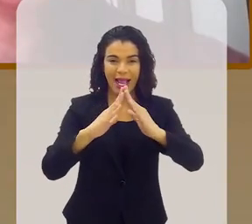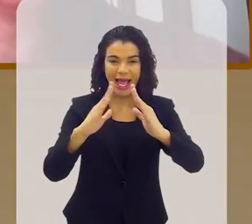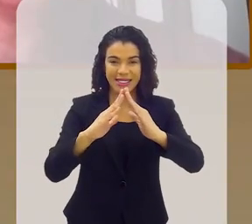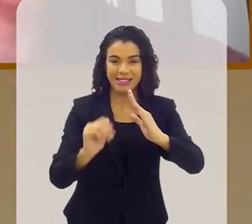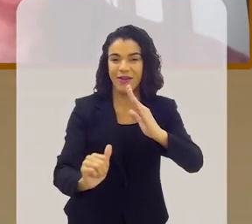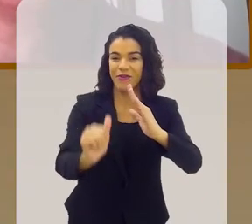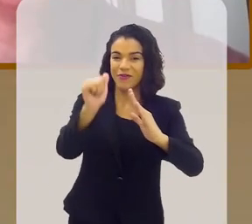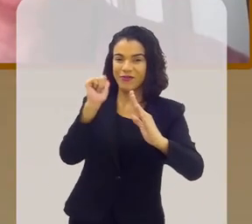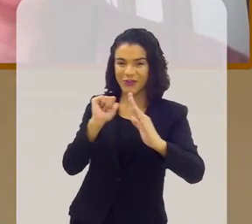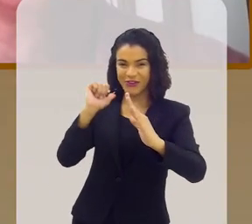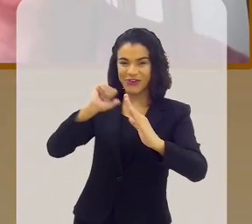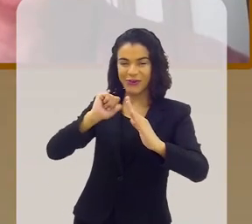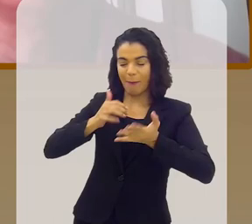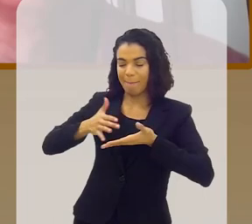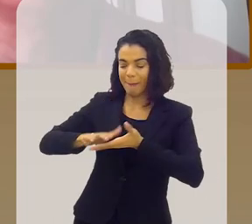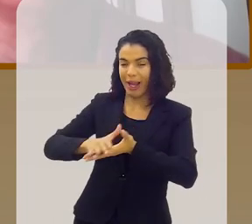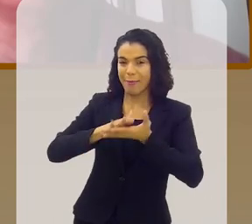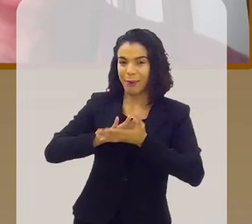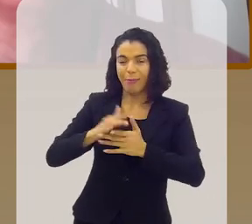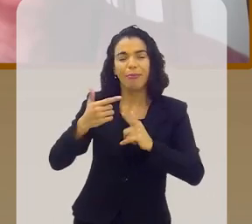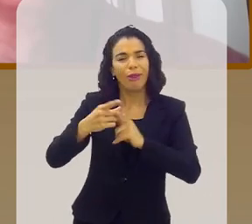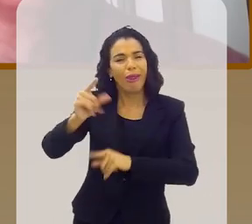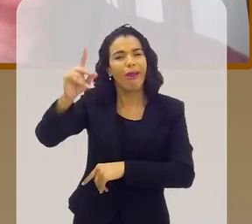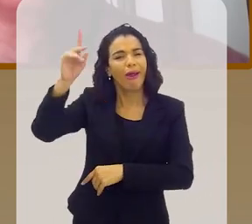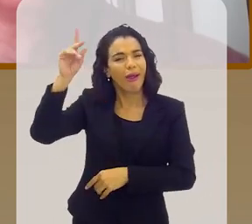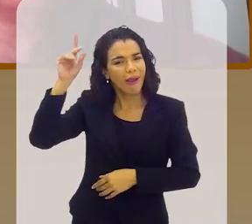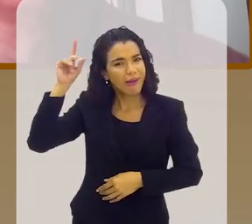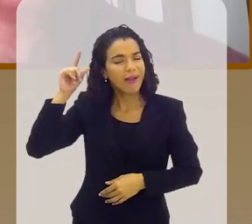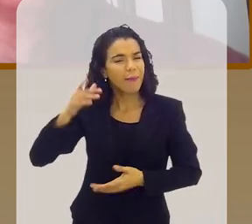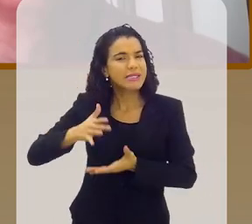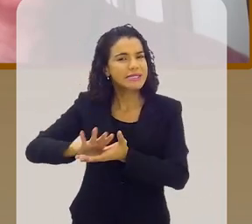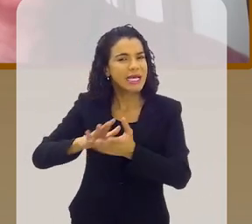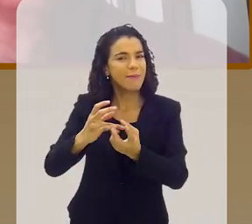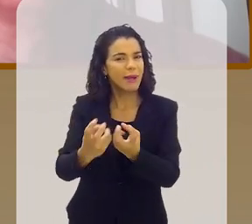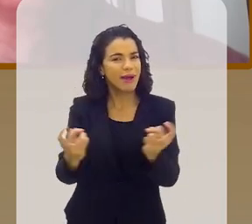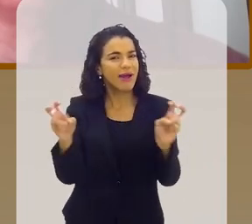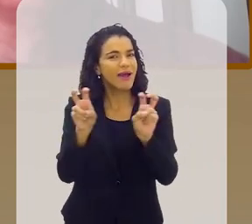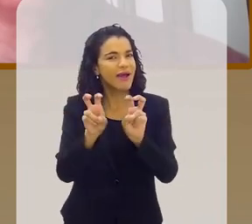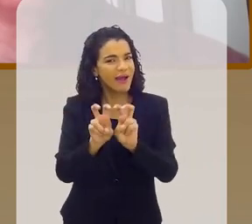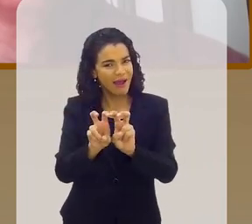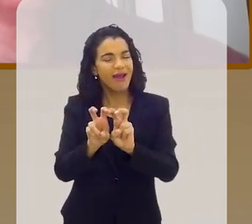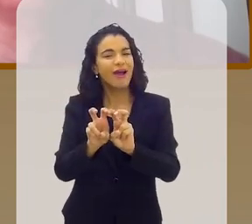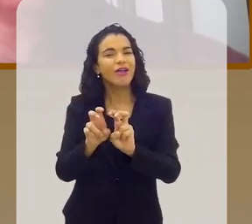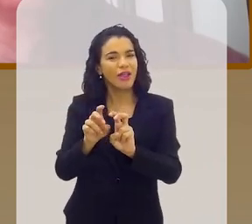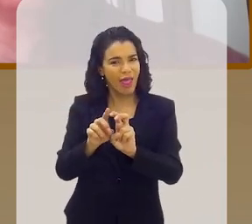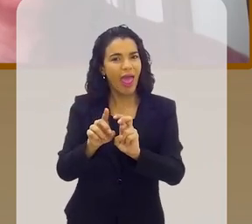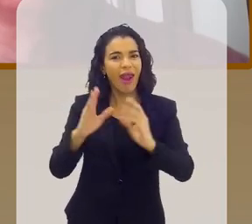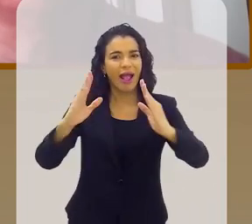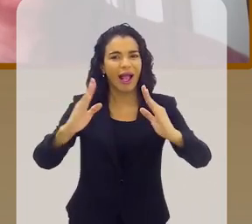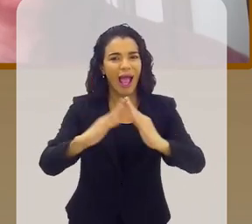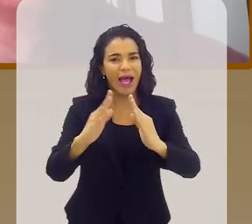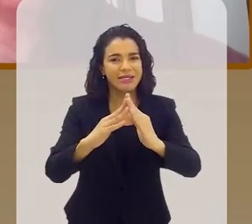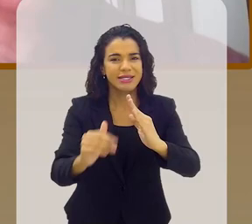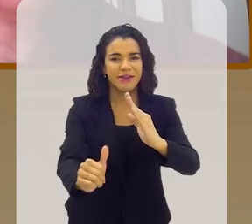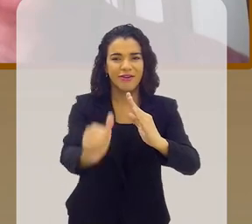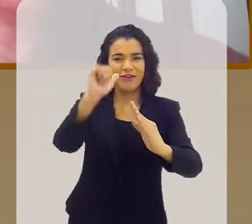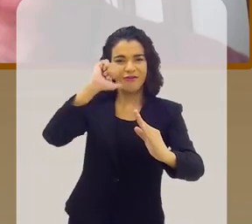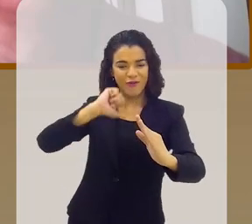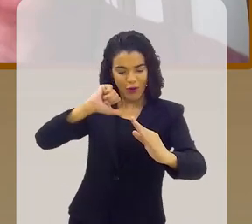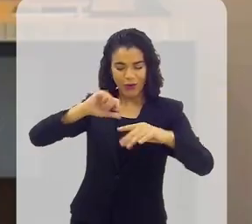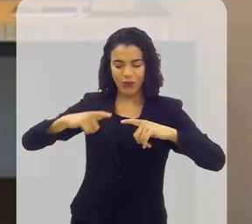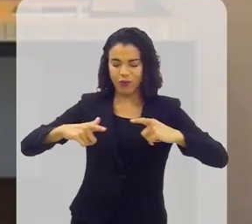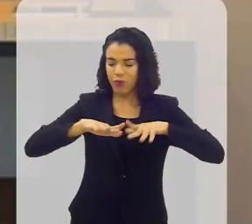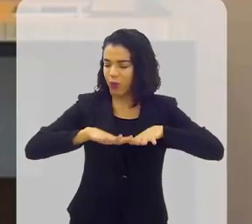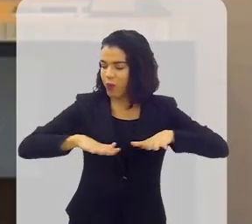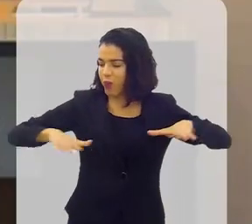antigamente as rodas de samba, de pagode, aconteciam no fundo de quintal mesmo, nas